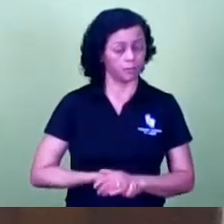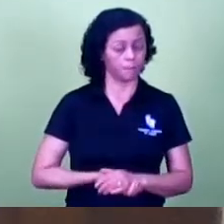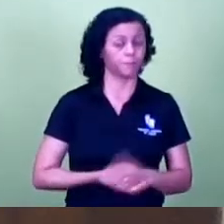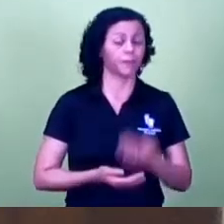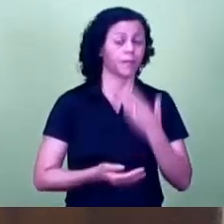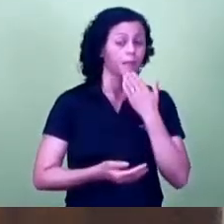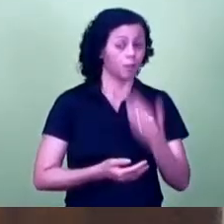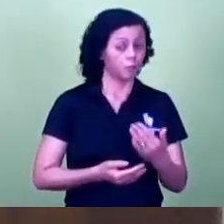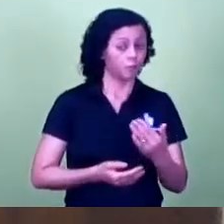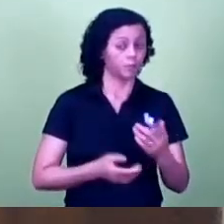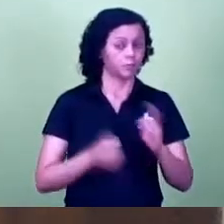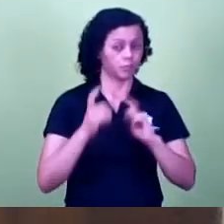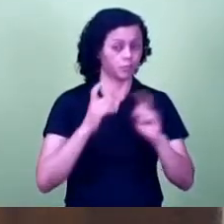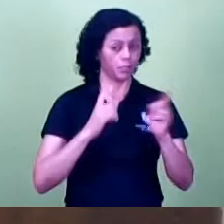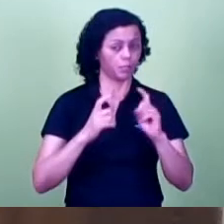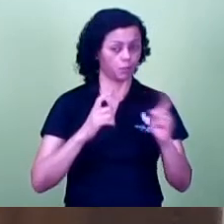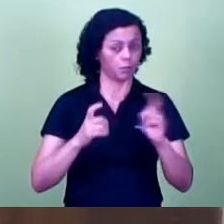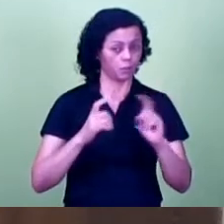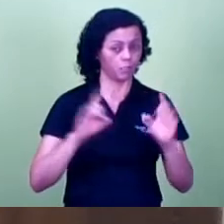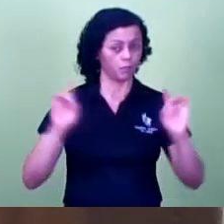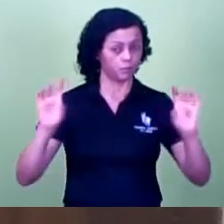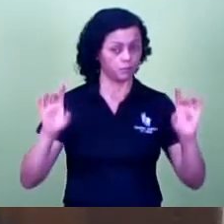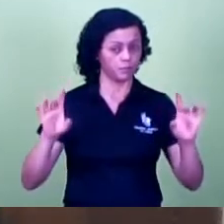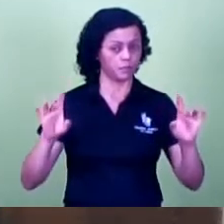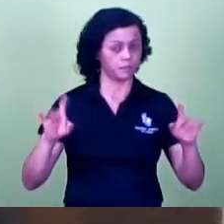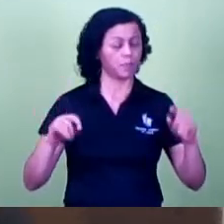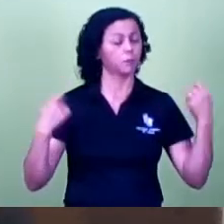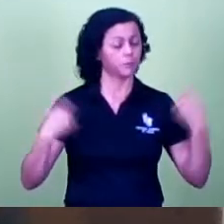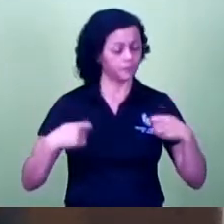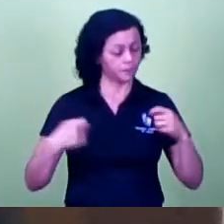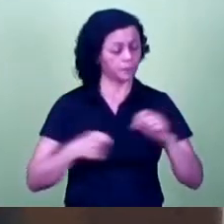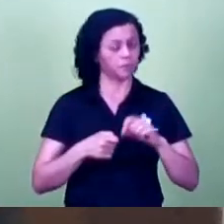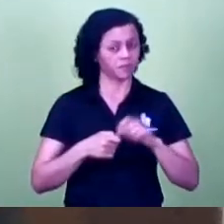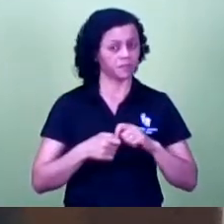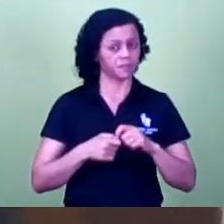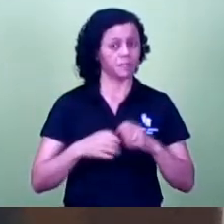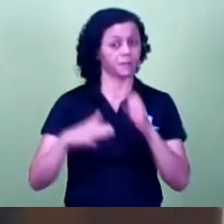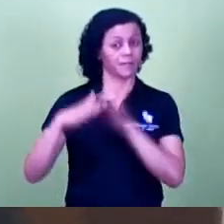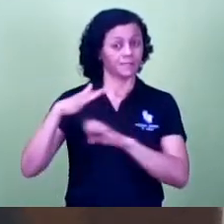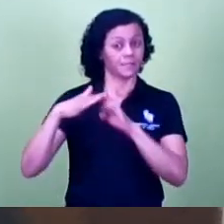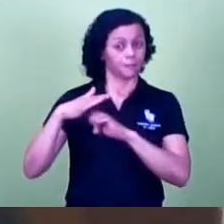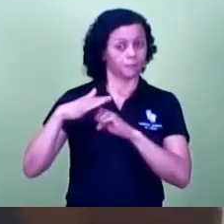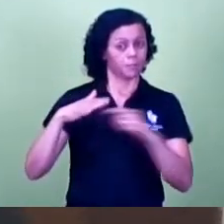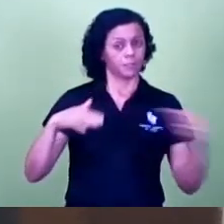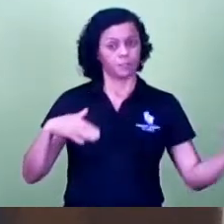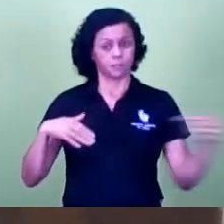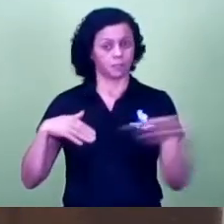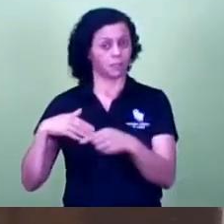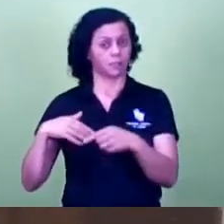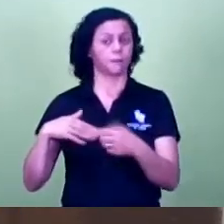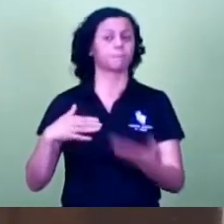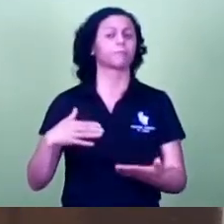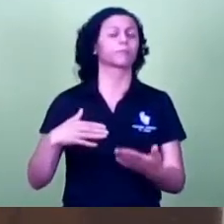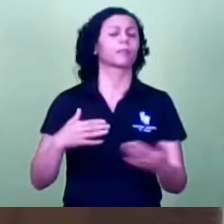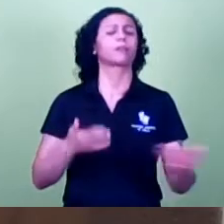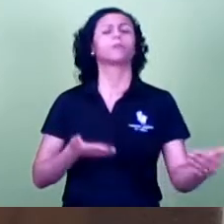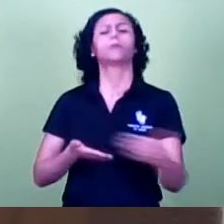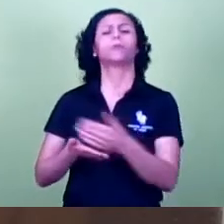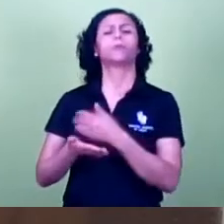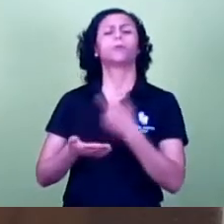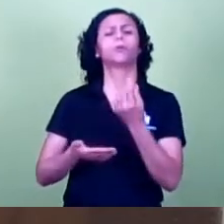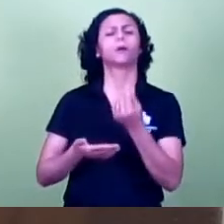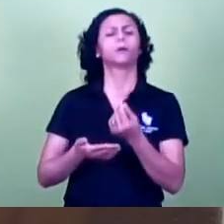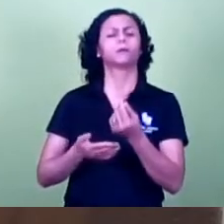precisamos fazer isso aqui urgente essa empresa caiu de paraquedas lá o que foi arrecadado esses meses